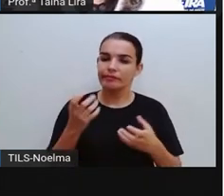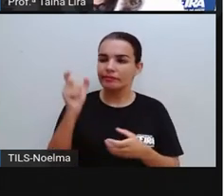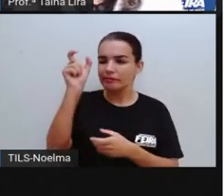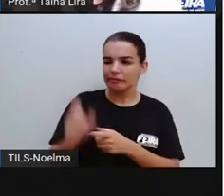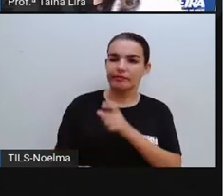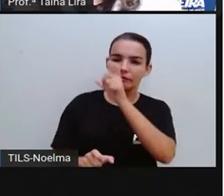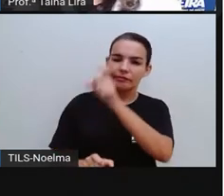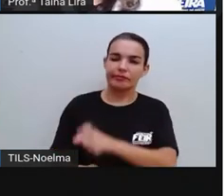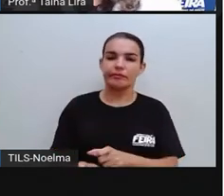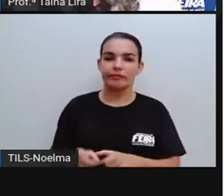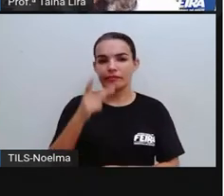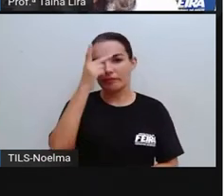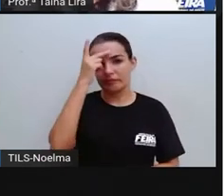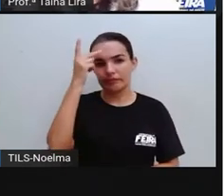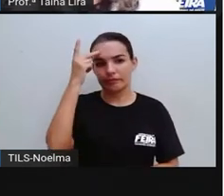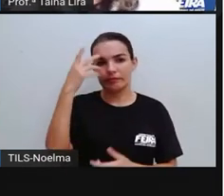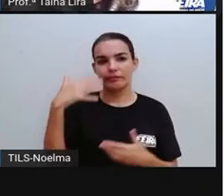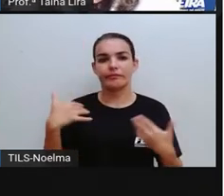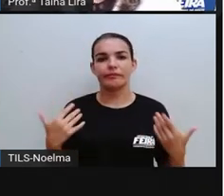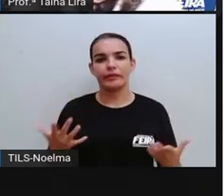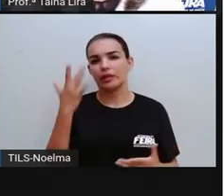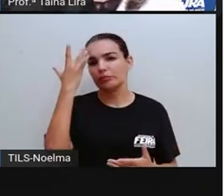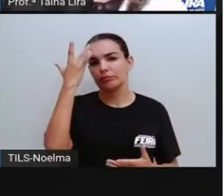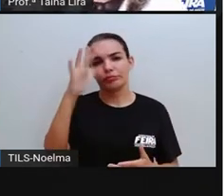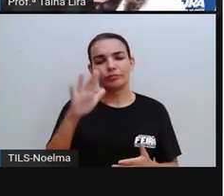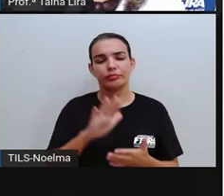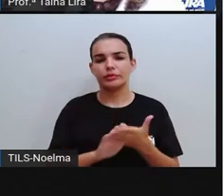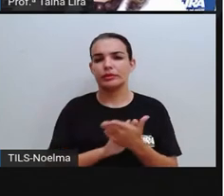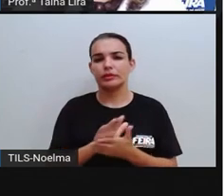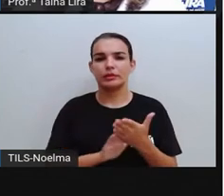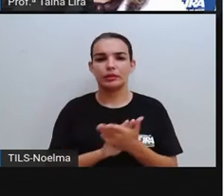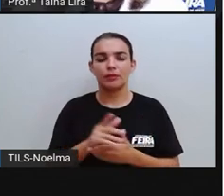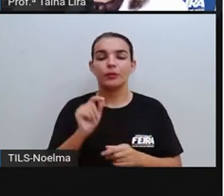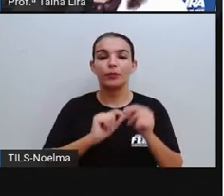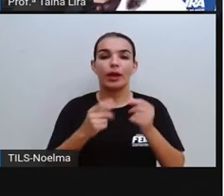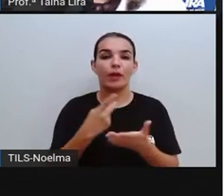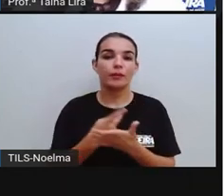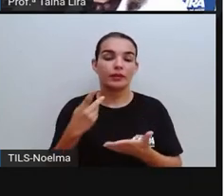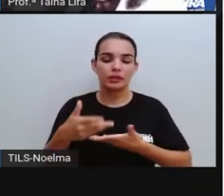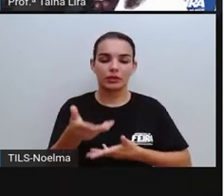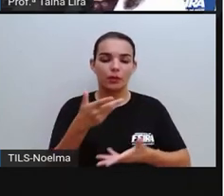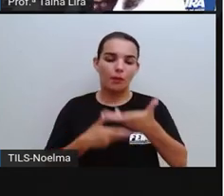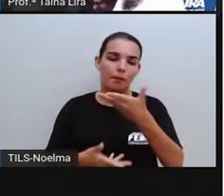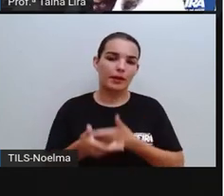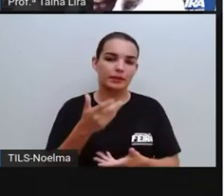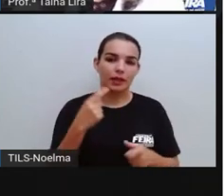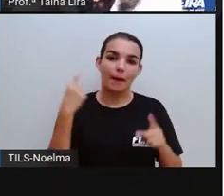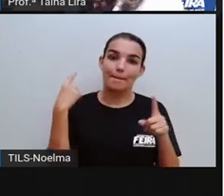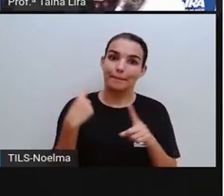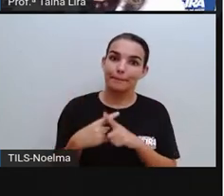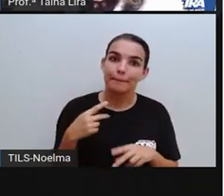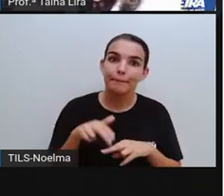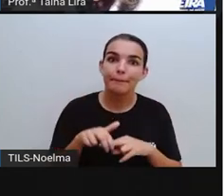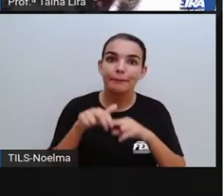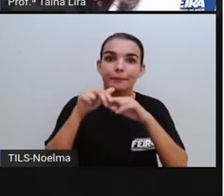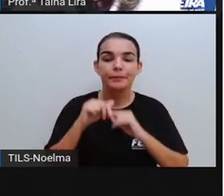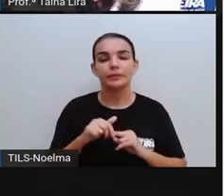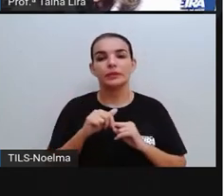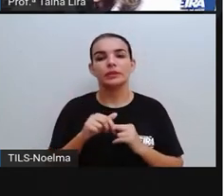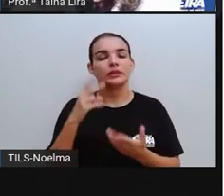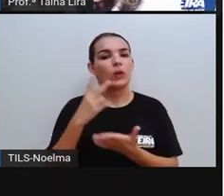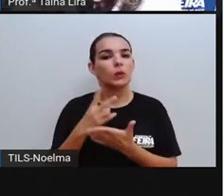E tem gente que nem sabe que aquilo ali é uma fake news e compartilha. É por isso que a gente sempre